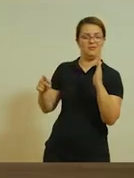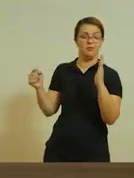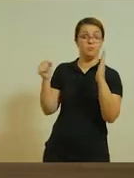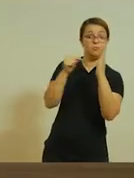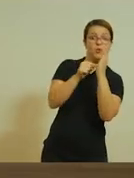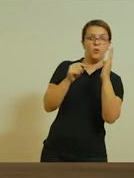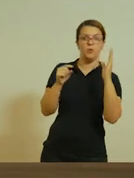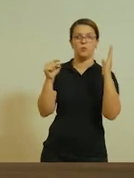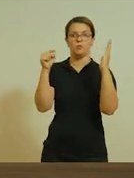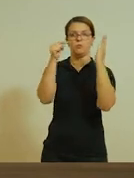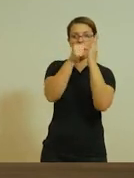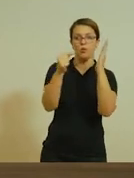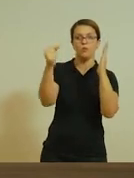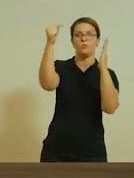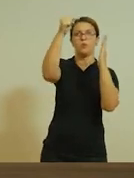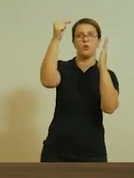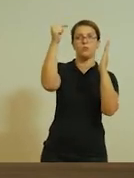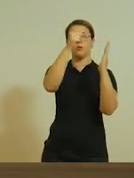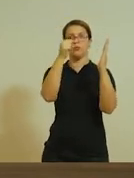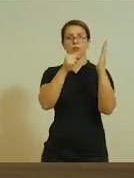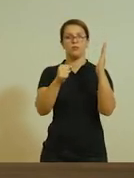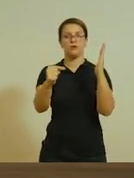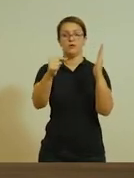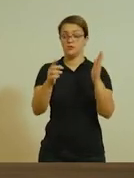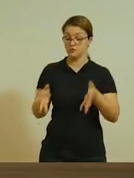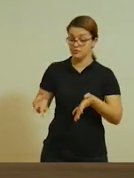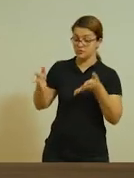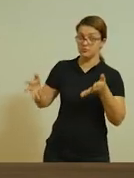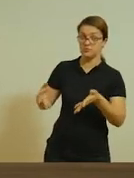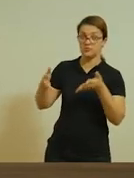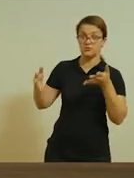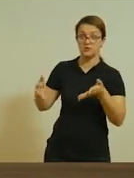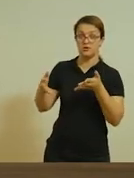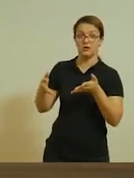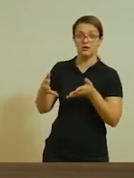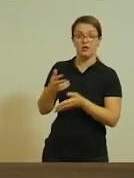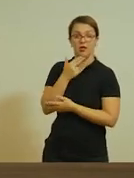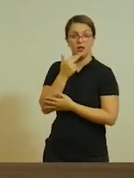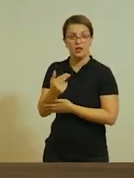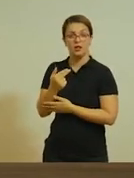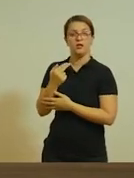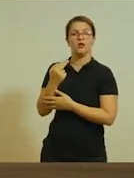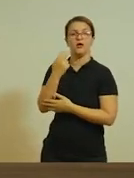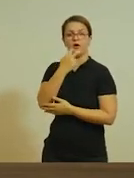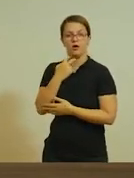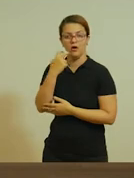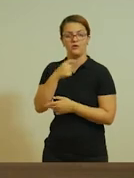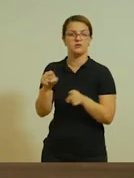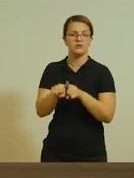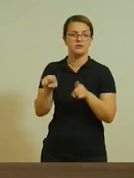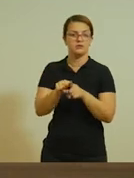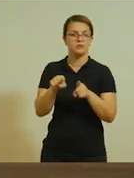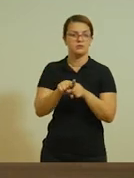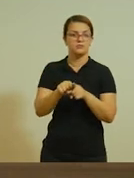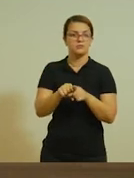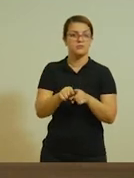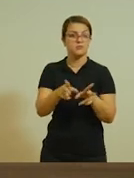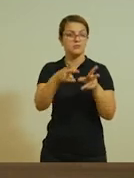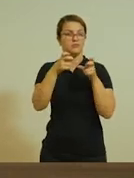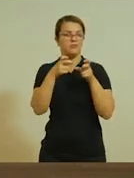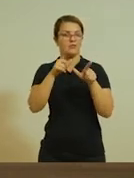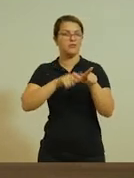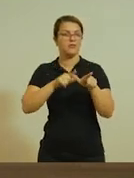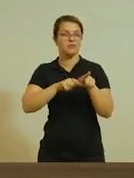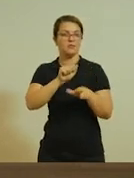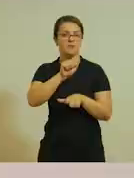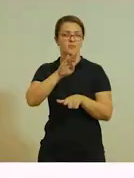O objetivo dessa atividade é estimular a linguagem oral da criança e o reconhecimento das letras do alfabeto. Agora, vamos para a segunda